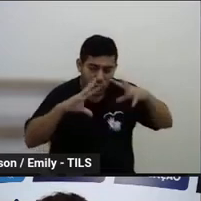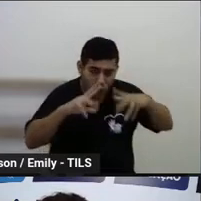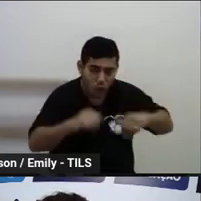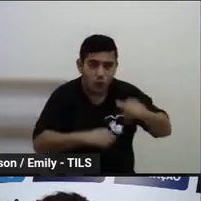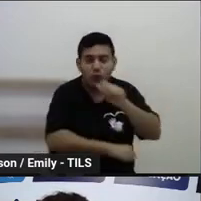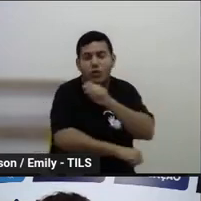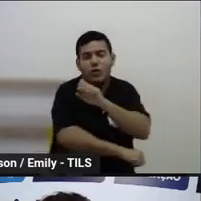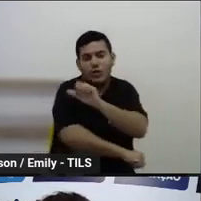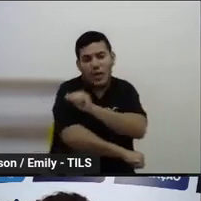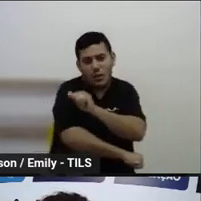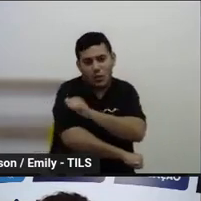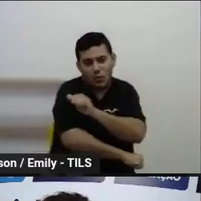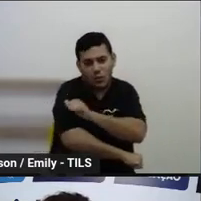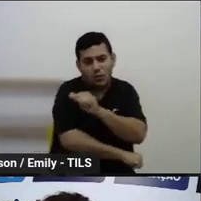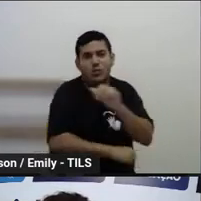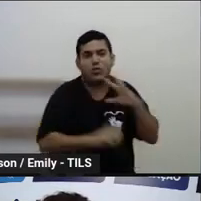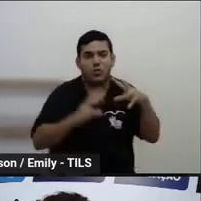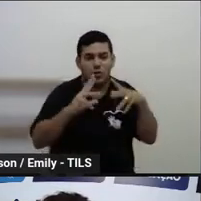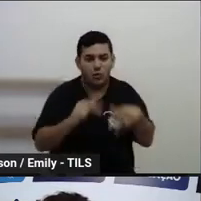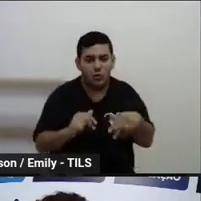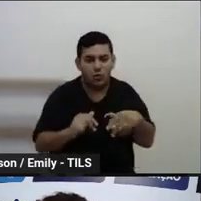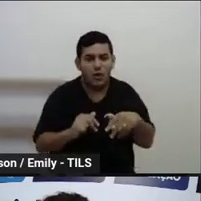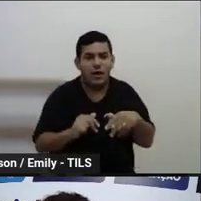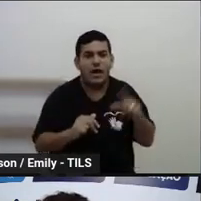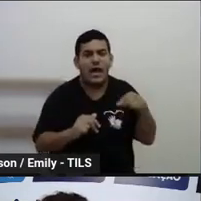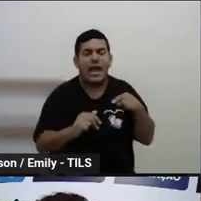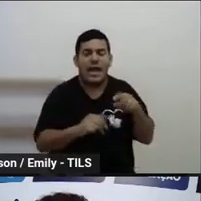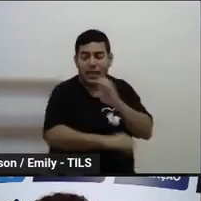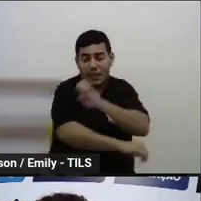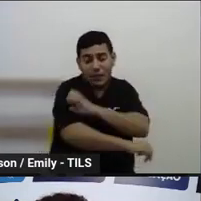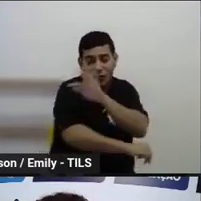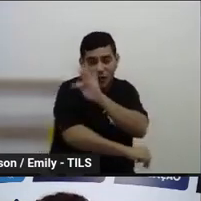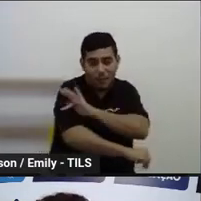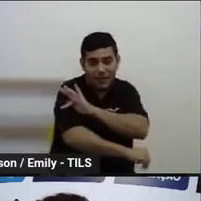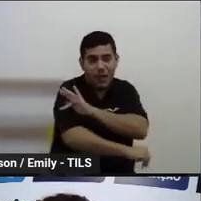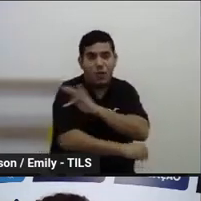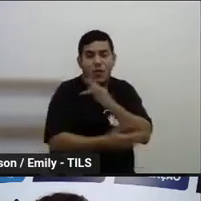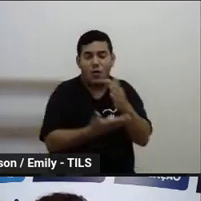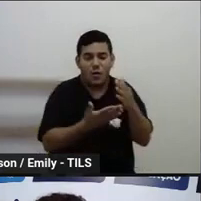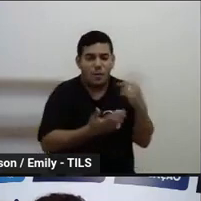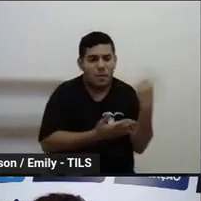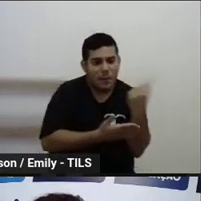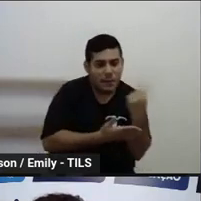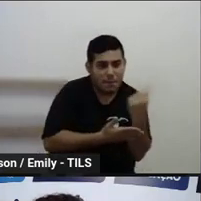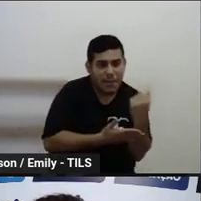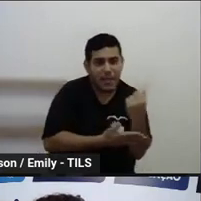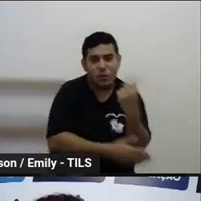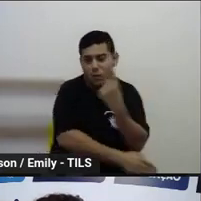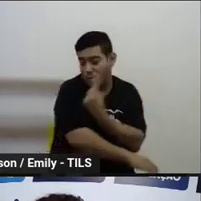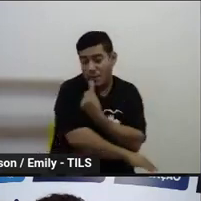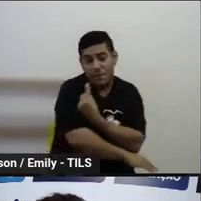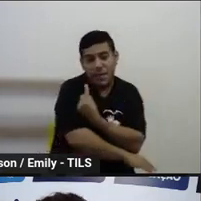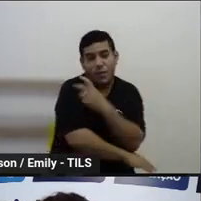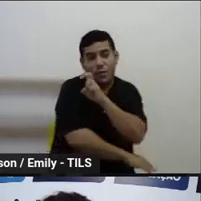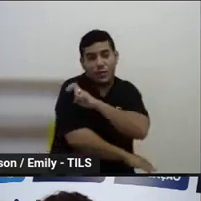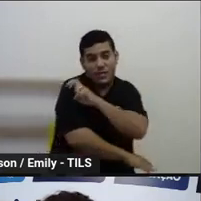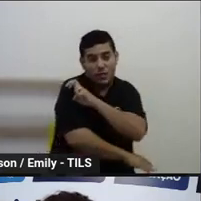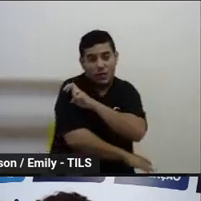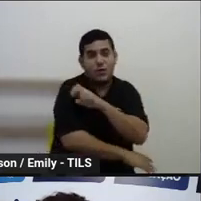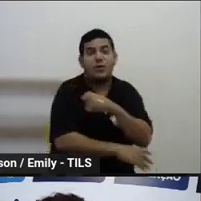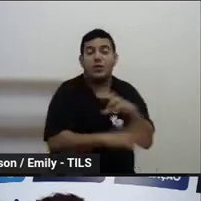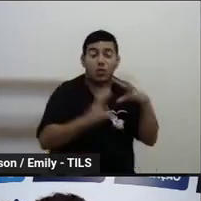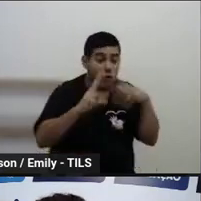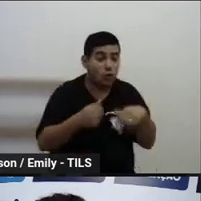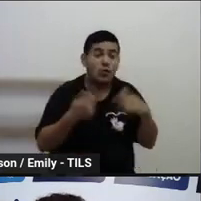os estudantes do todo o fundamental anos iniciais, né? Primeiro ao quinto ano. Porque a gente